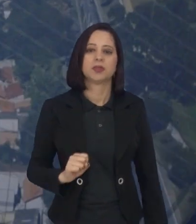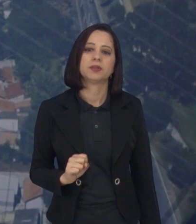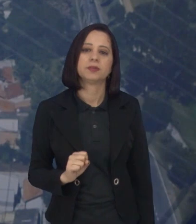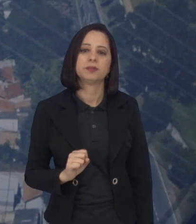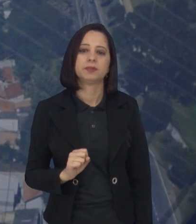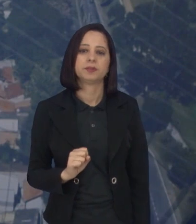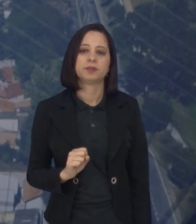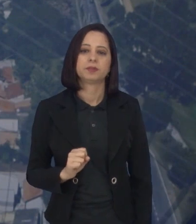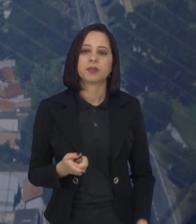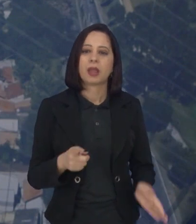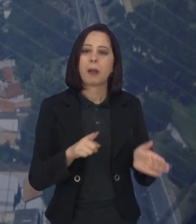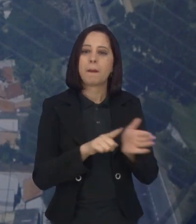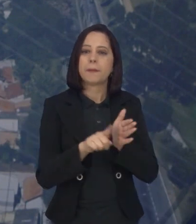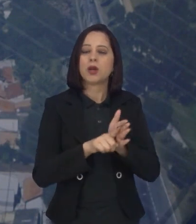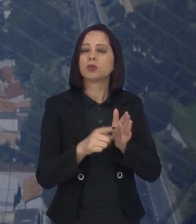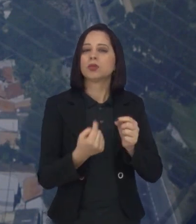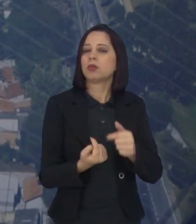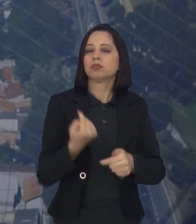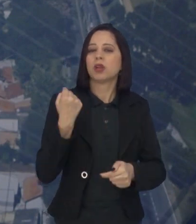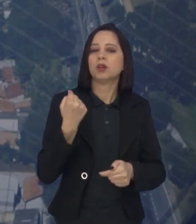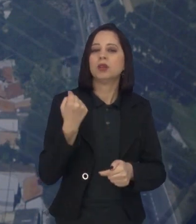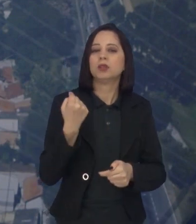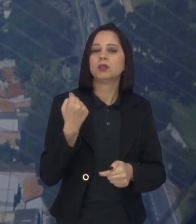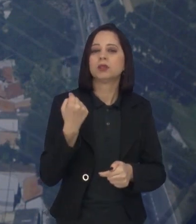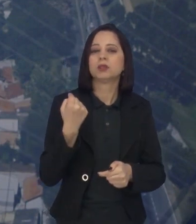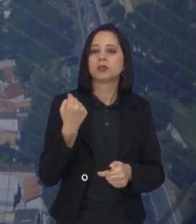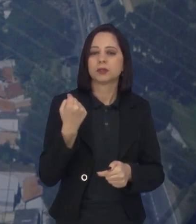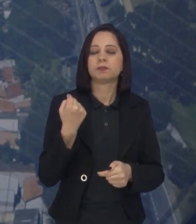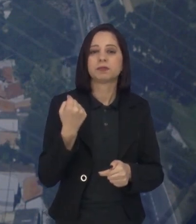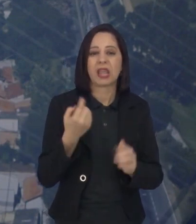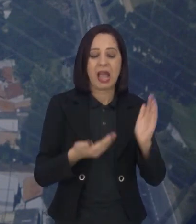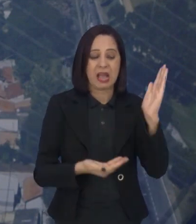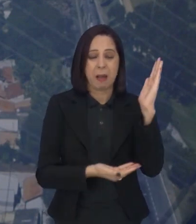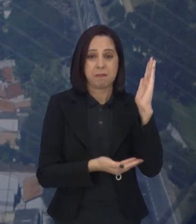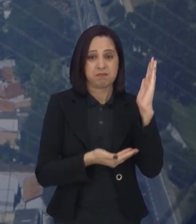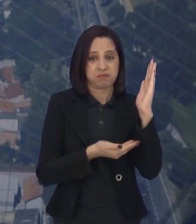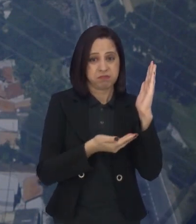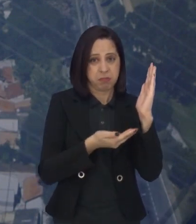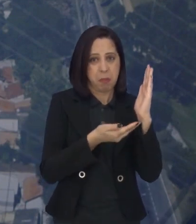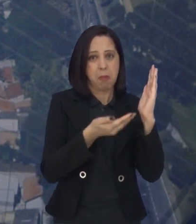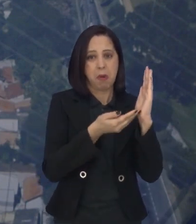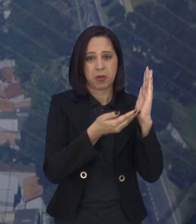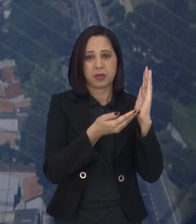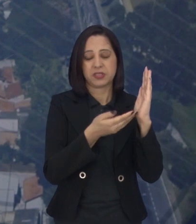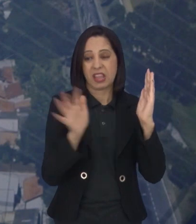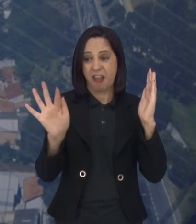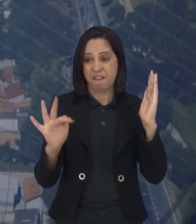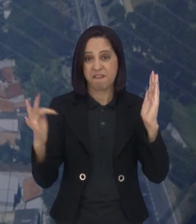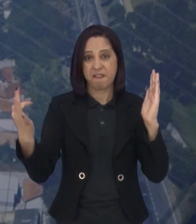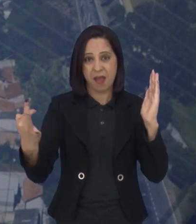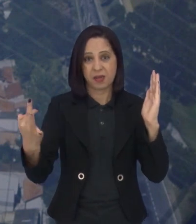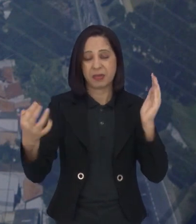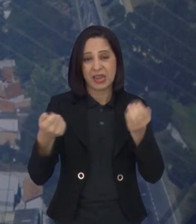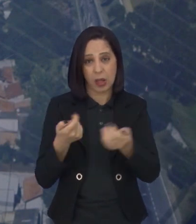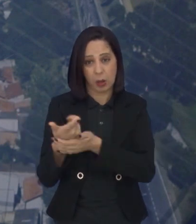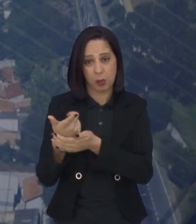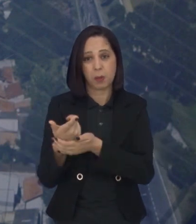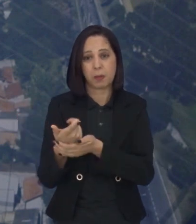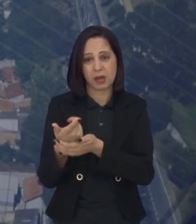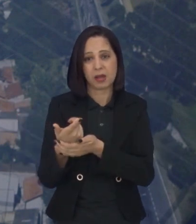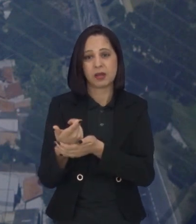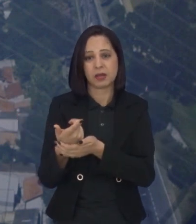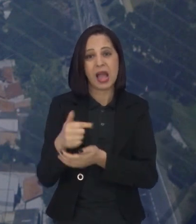eu te perguntei anteriormente sobre o quão aburocrático para muitas famílias que precisam desse medicamento